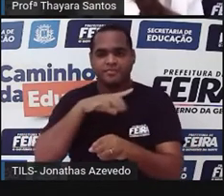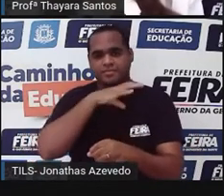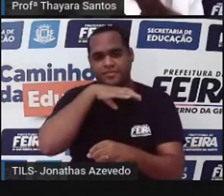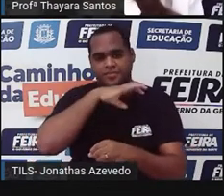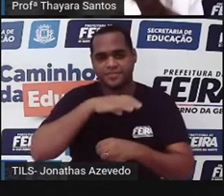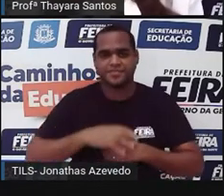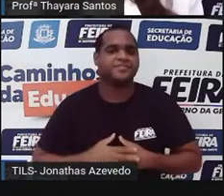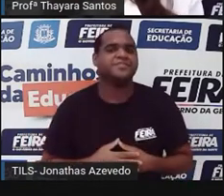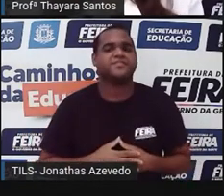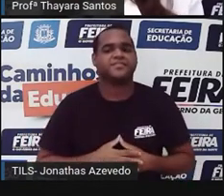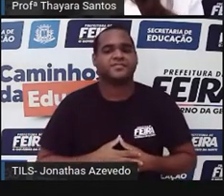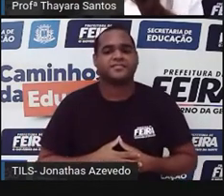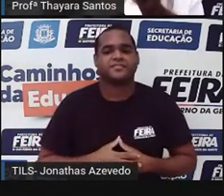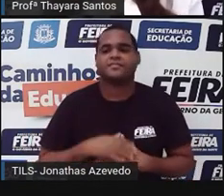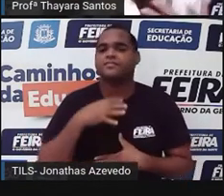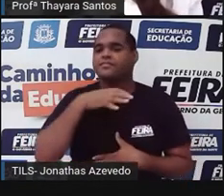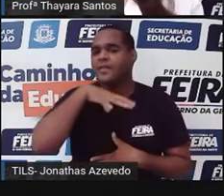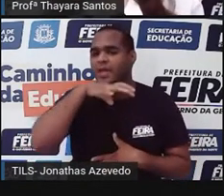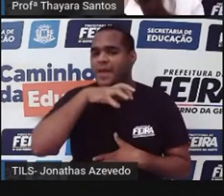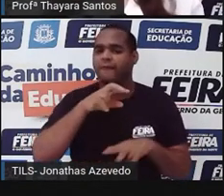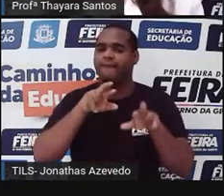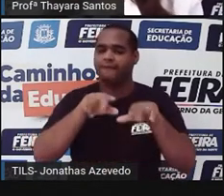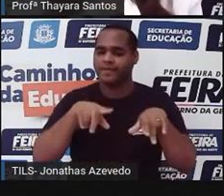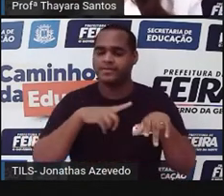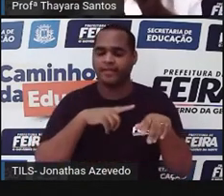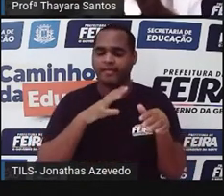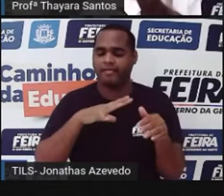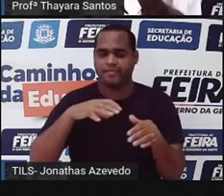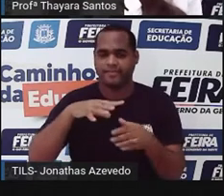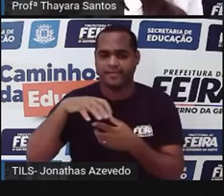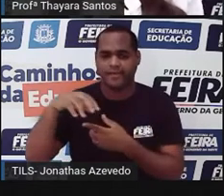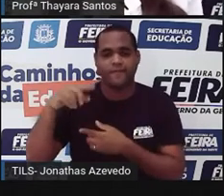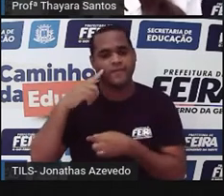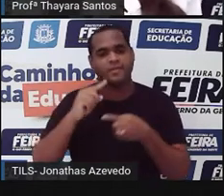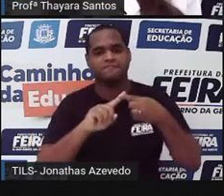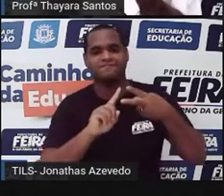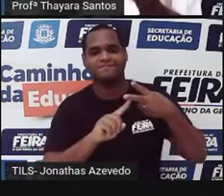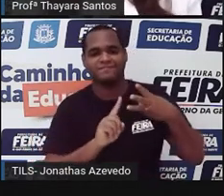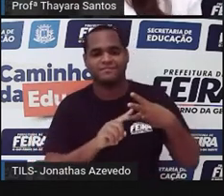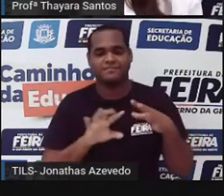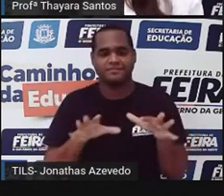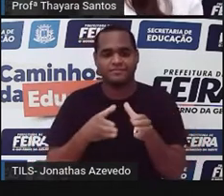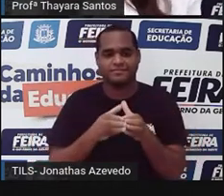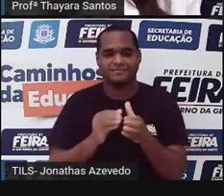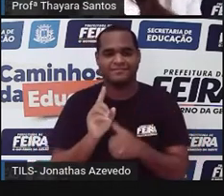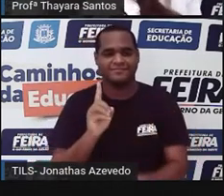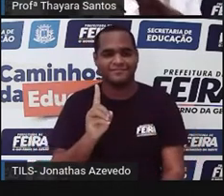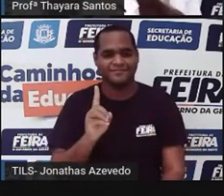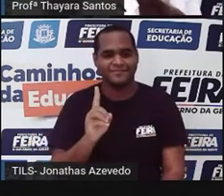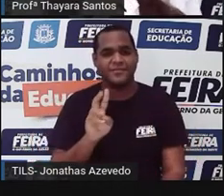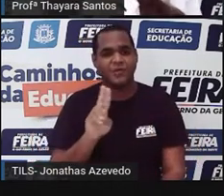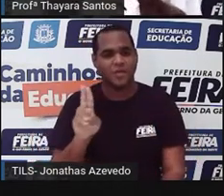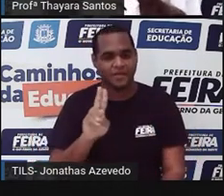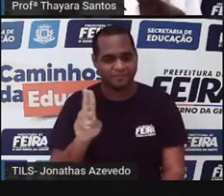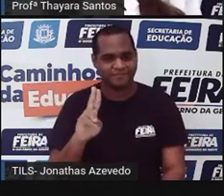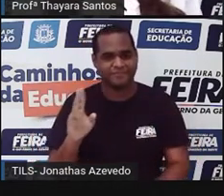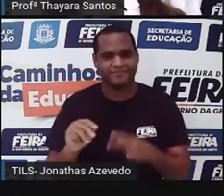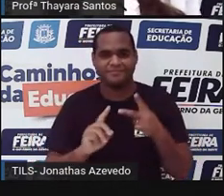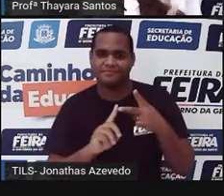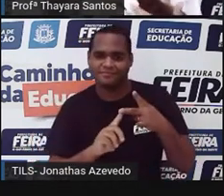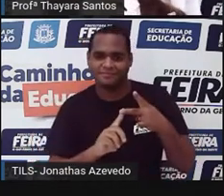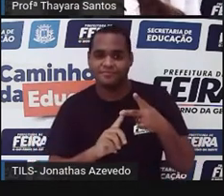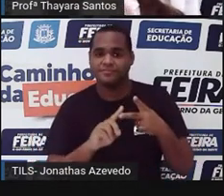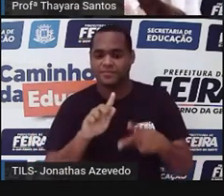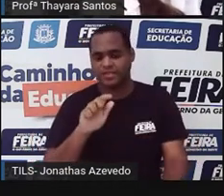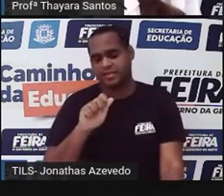E esses animais, esses moluscos, estão divididos em três grupos. O grupo dos gastrópodes. Gastro